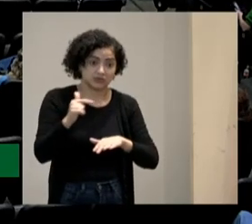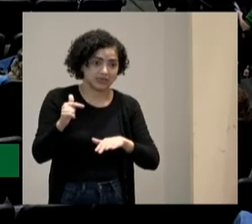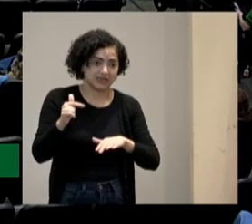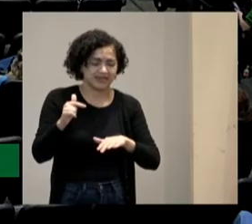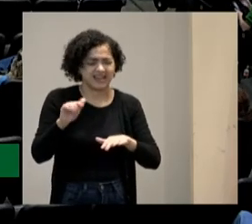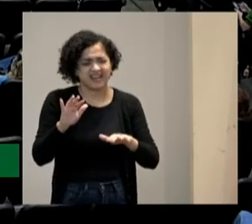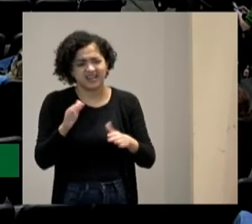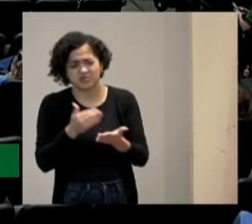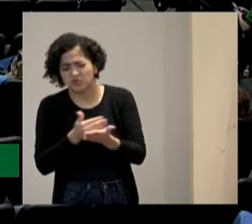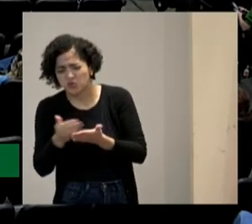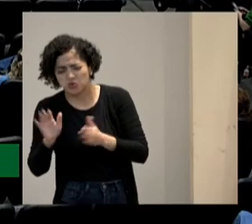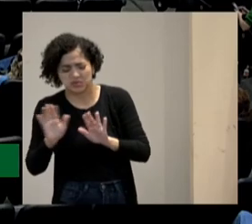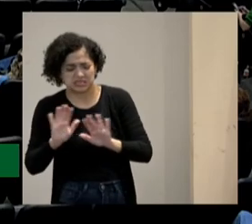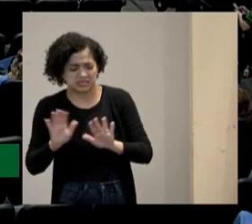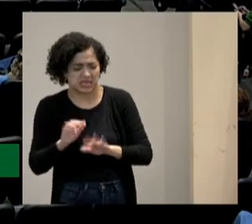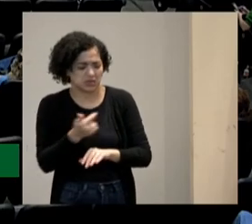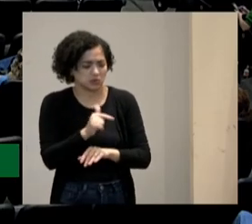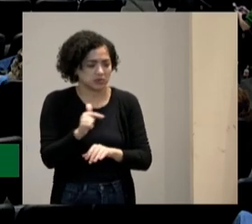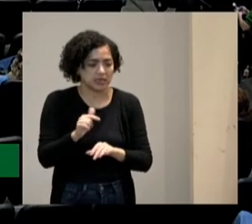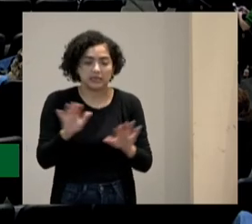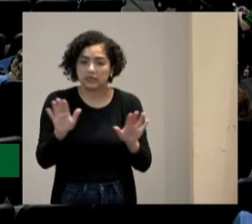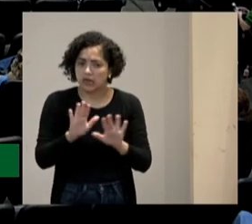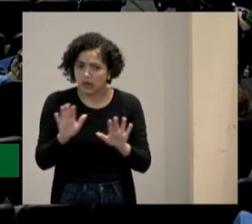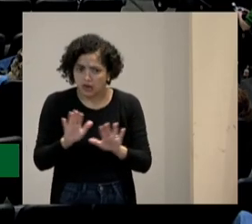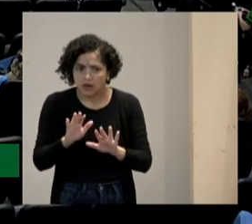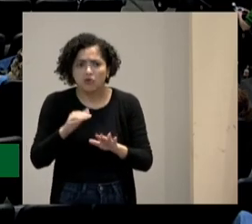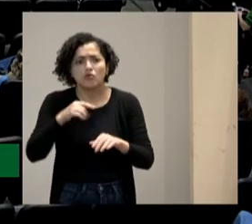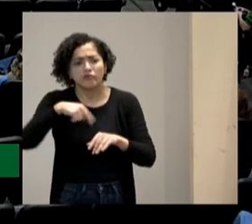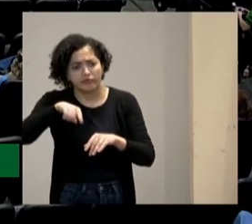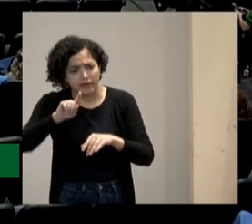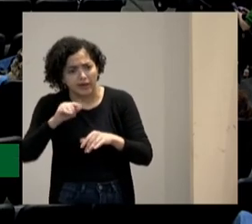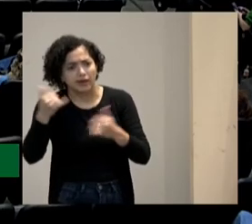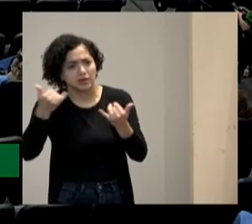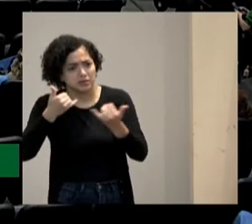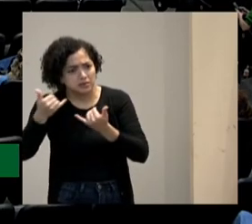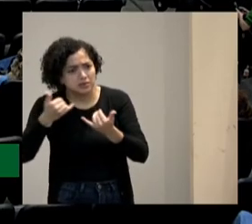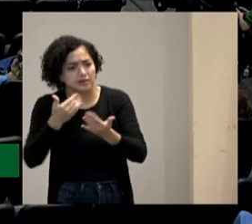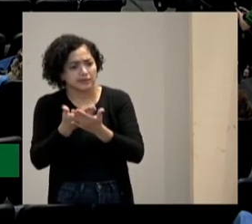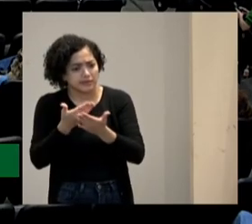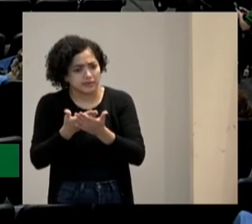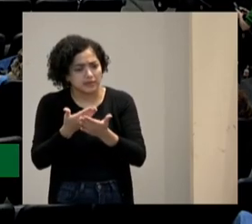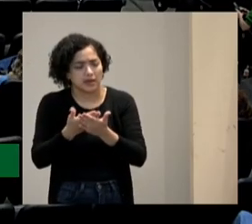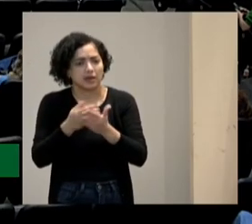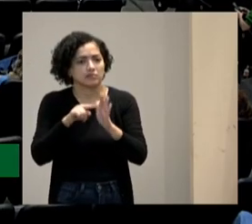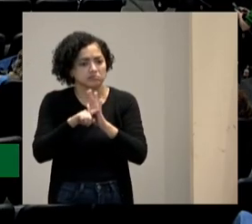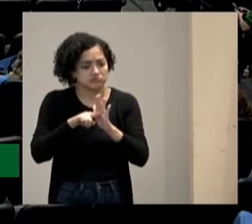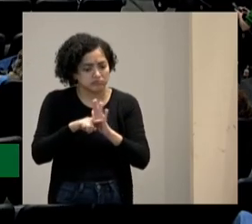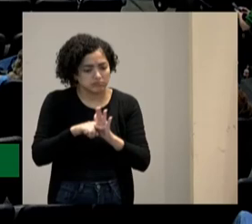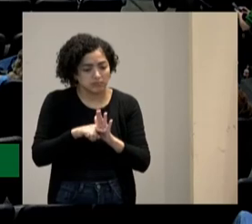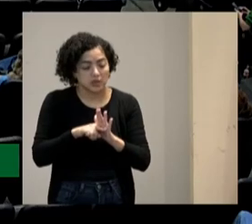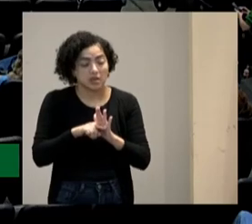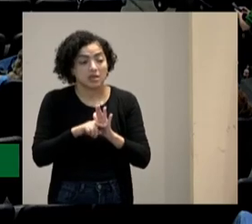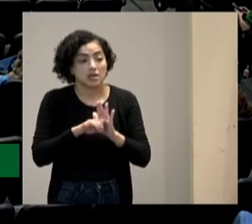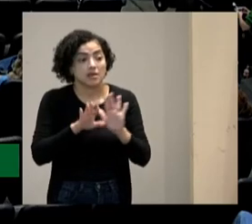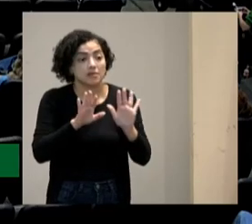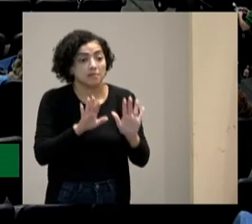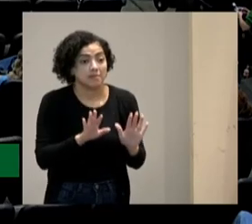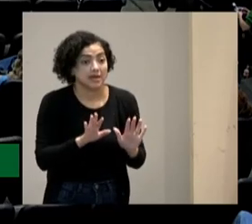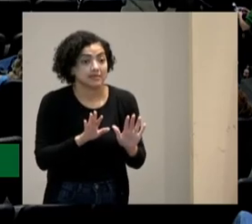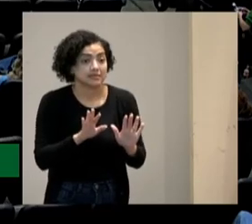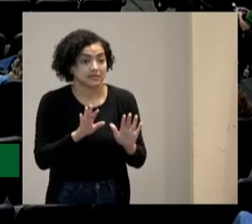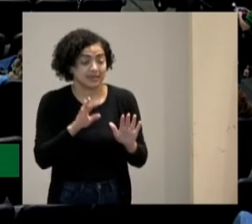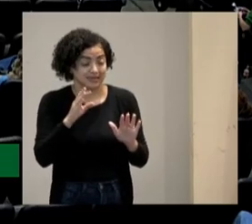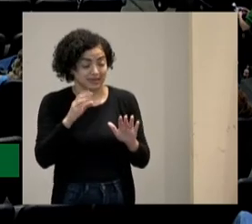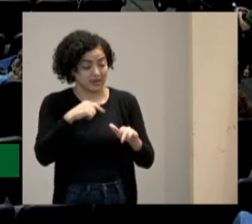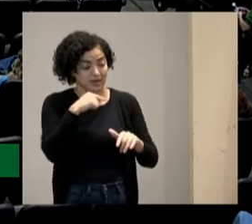nem começar porque não tem ninguém aqui não, vai buscar informação vai buscar uma coisa que dentro de onde eu